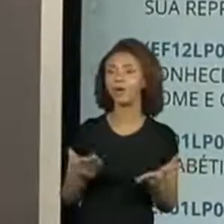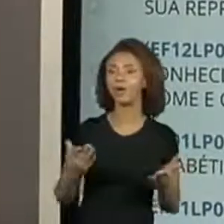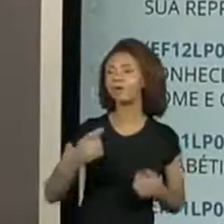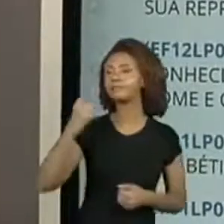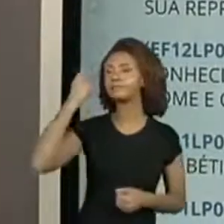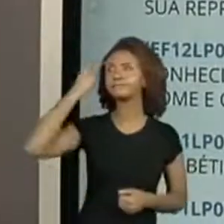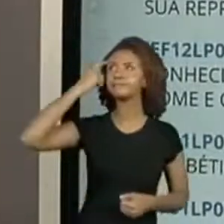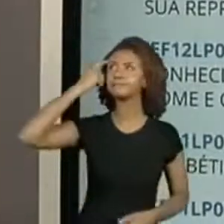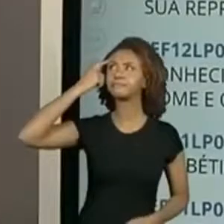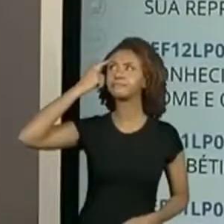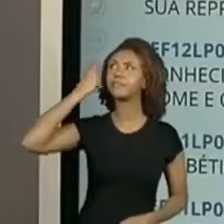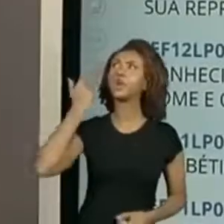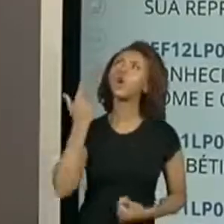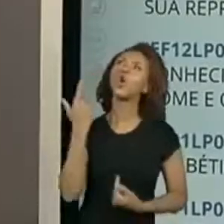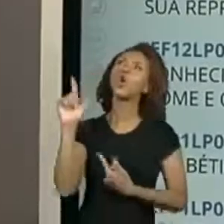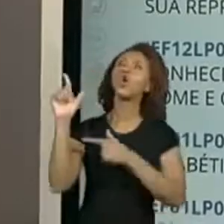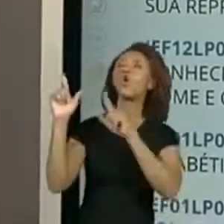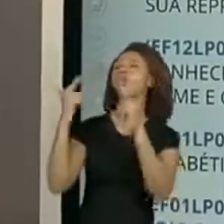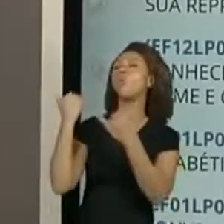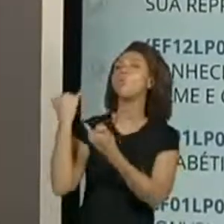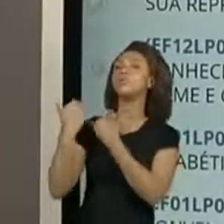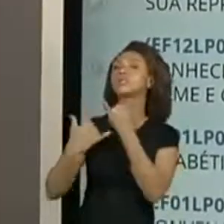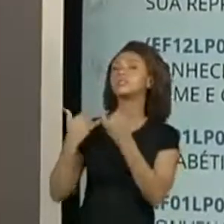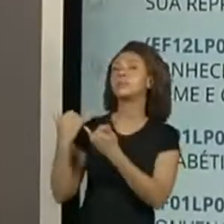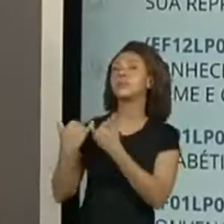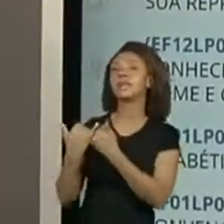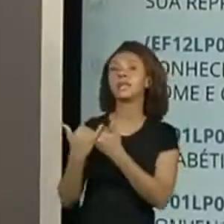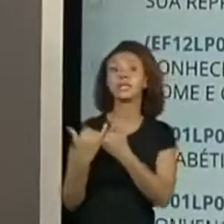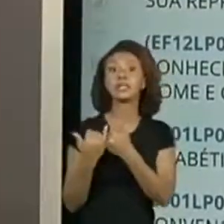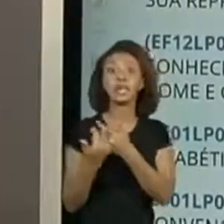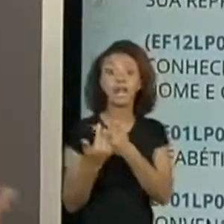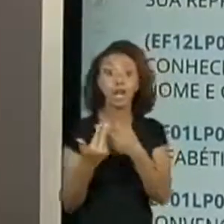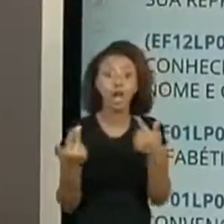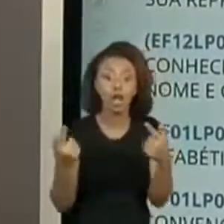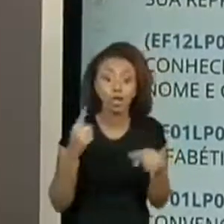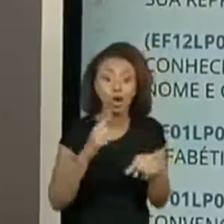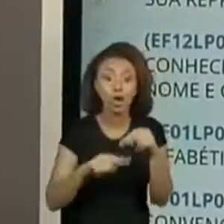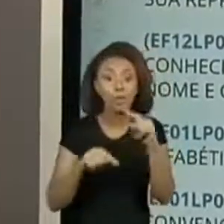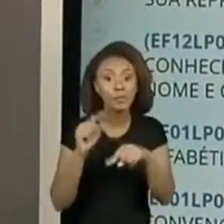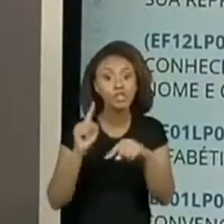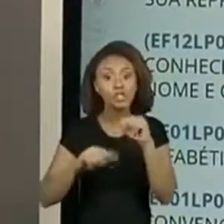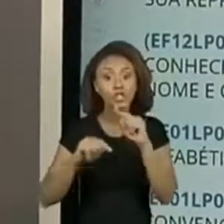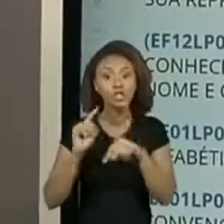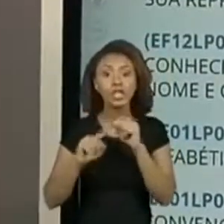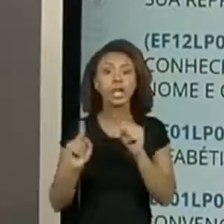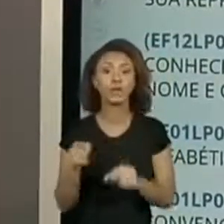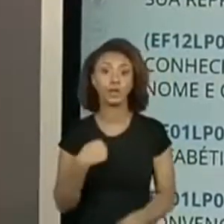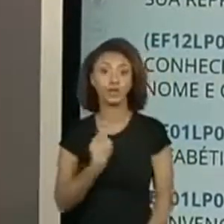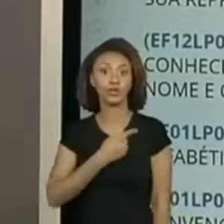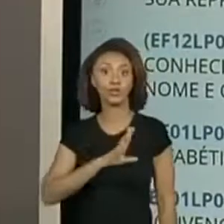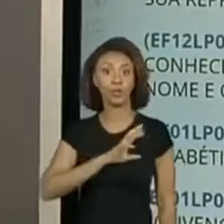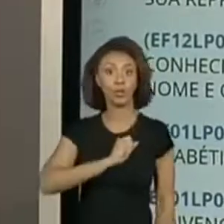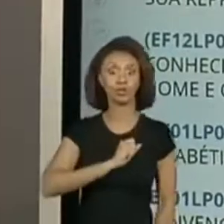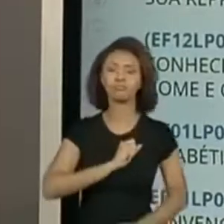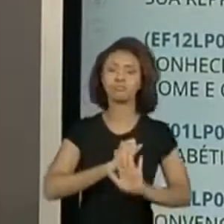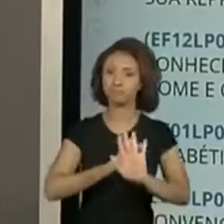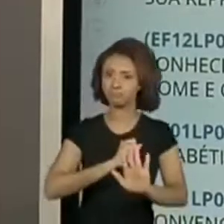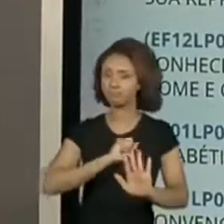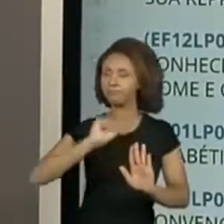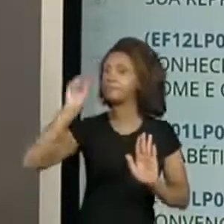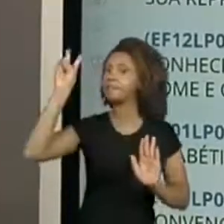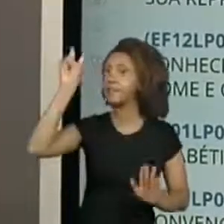em outras brincadeiras com objetos que podem ser da nossa preferência. Lembrando,